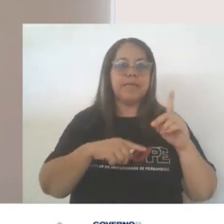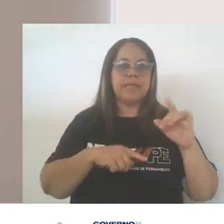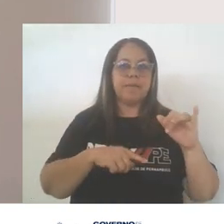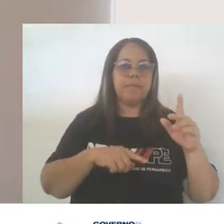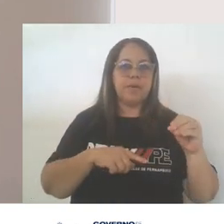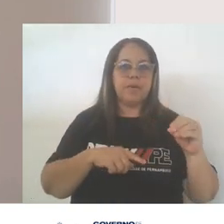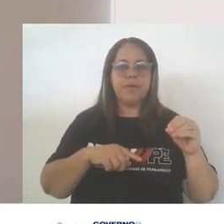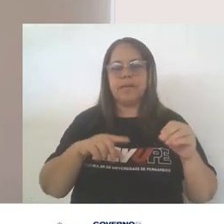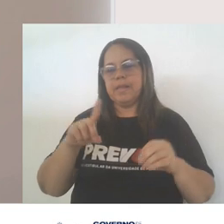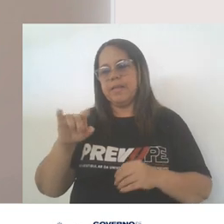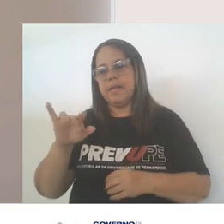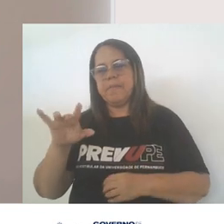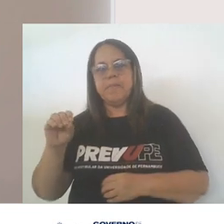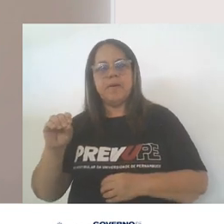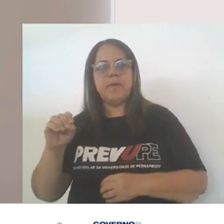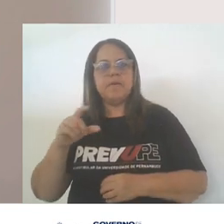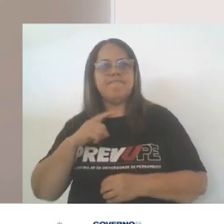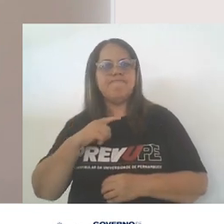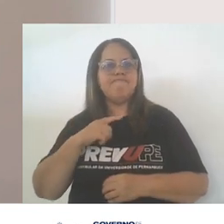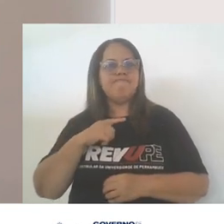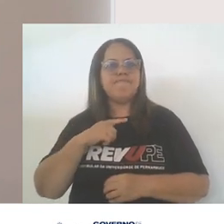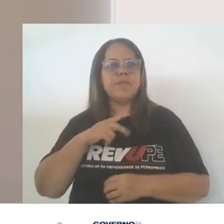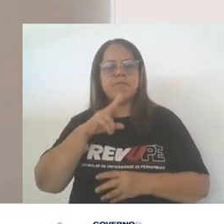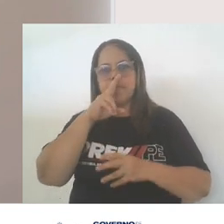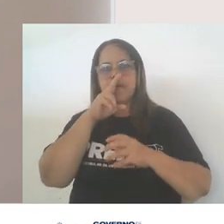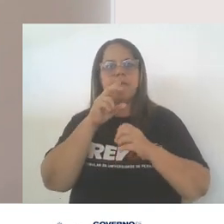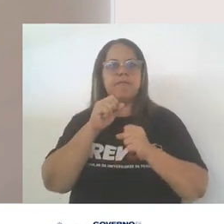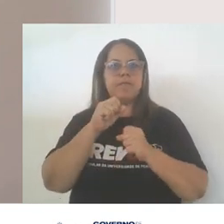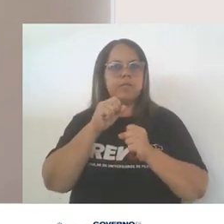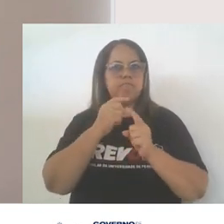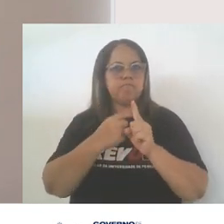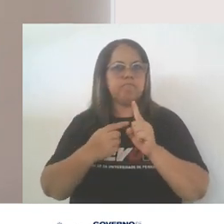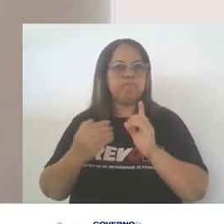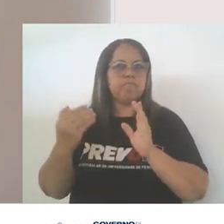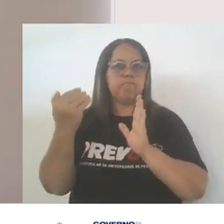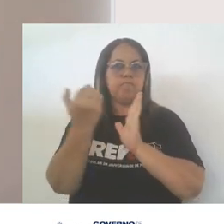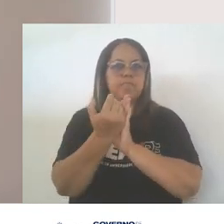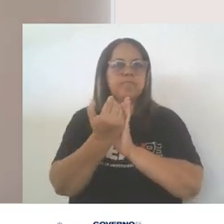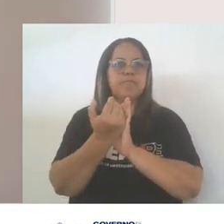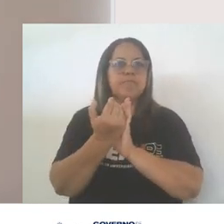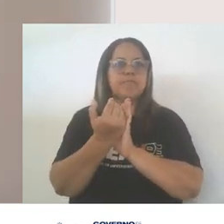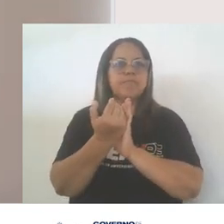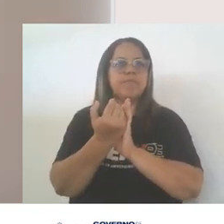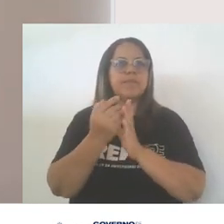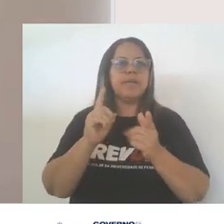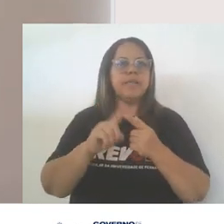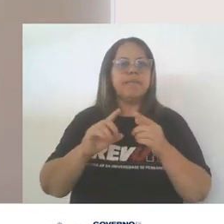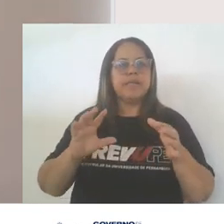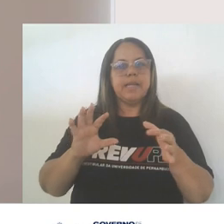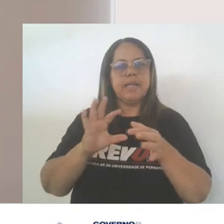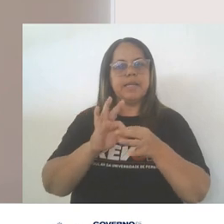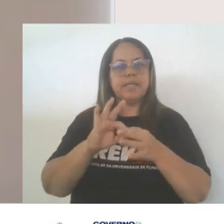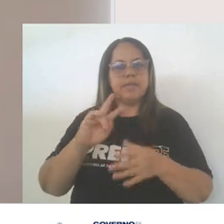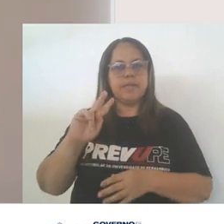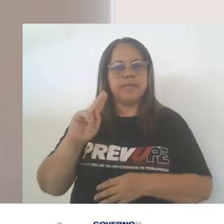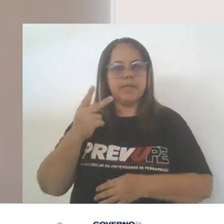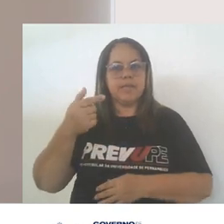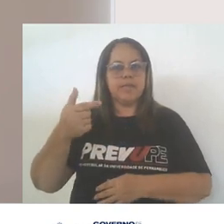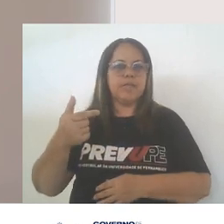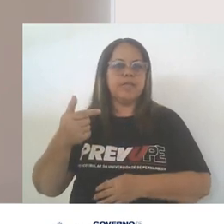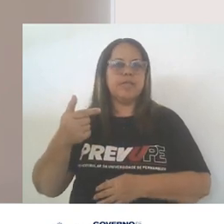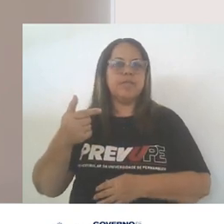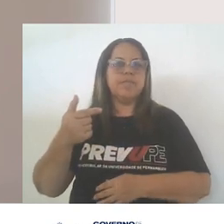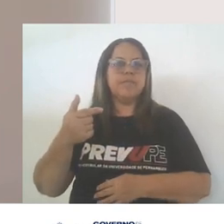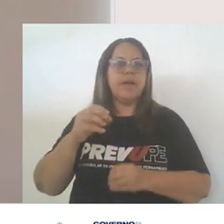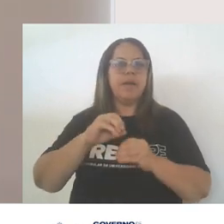resultando em uma tensão superficial mais elevada. das ligações de hidrogênio, as moléculas